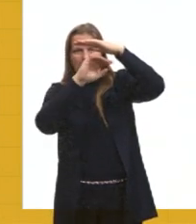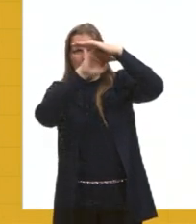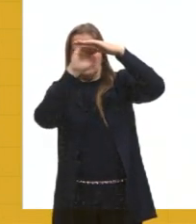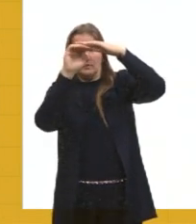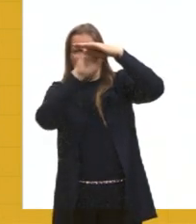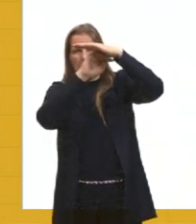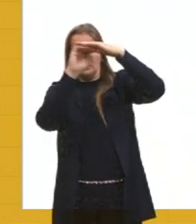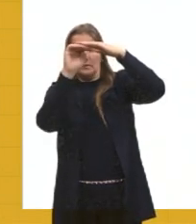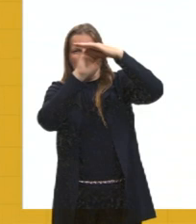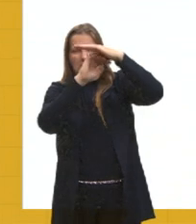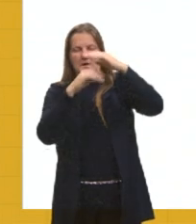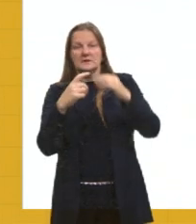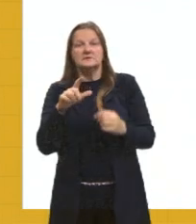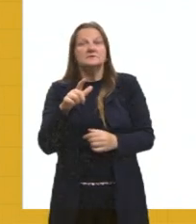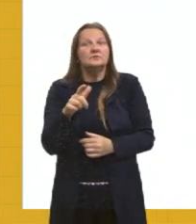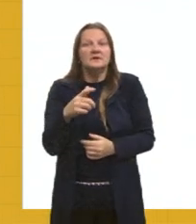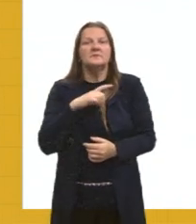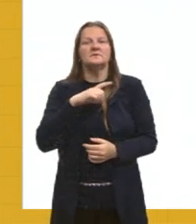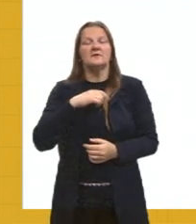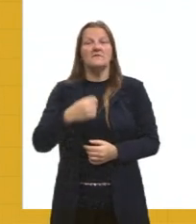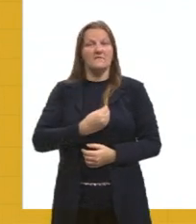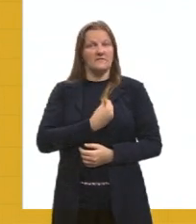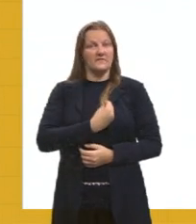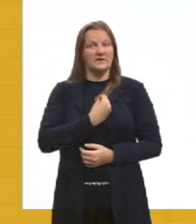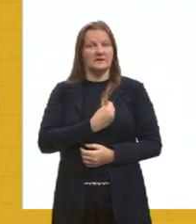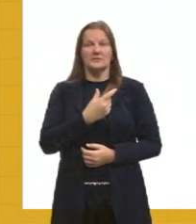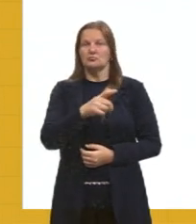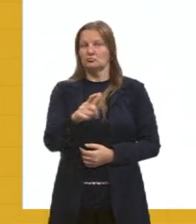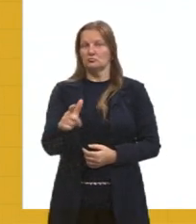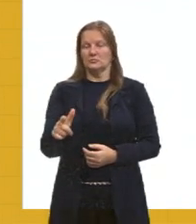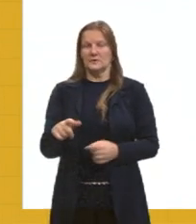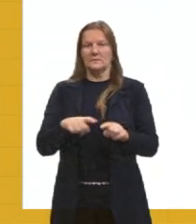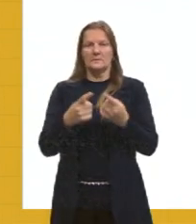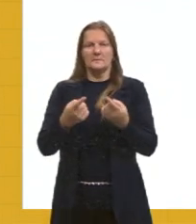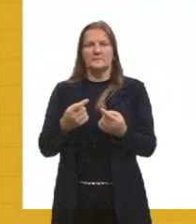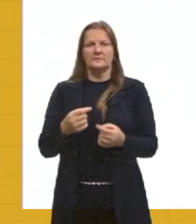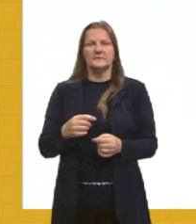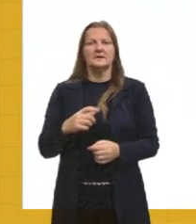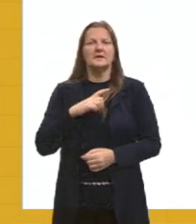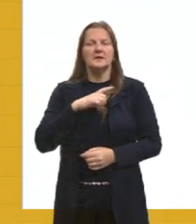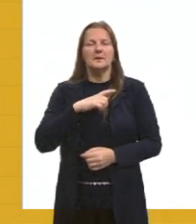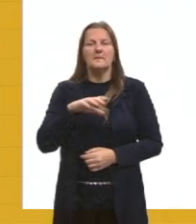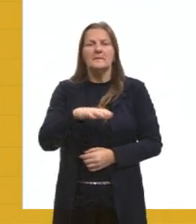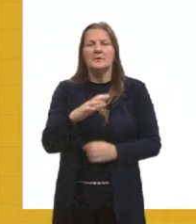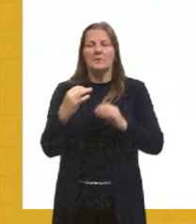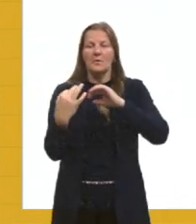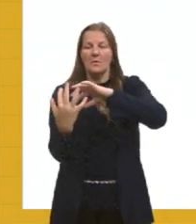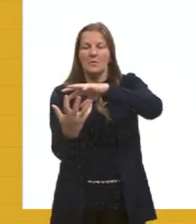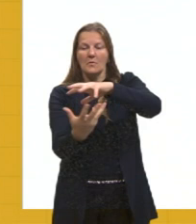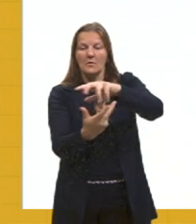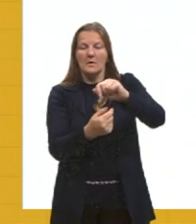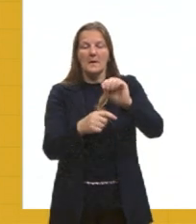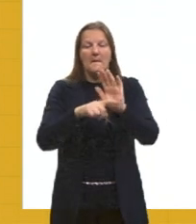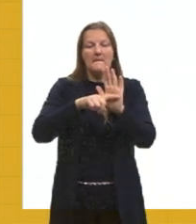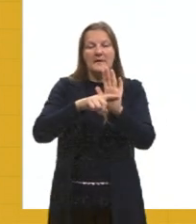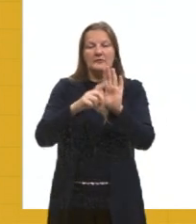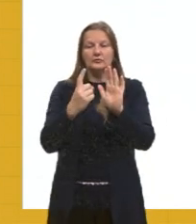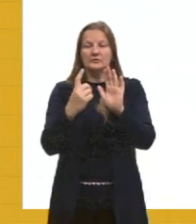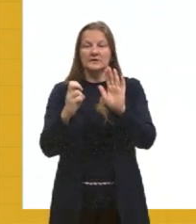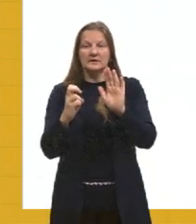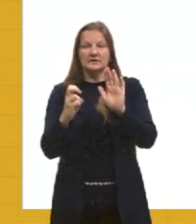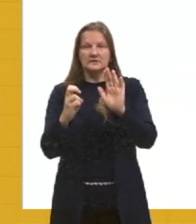o efeito estufa, sem essa camada, nós teríamos a média de temperatura no planeta, menos 15 graus, tá?